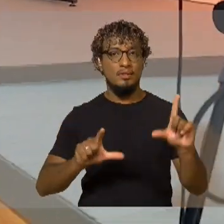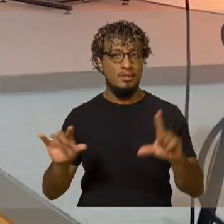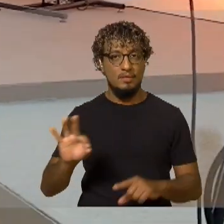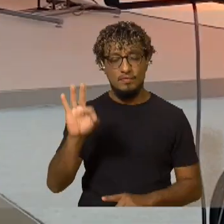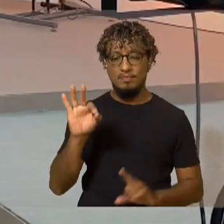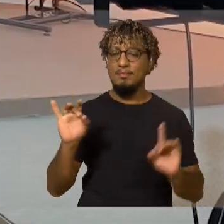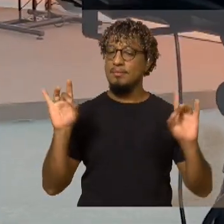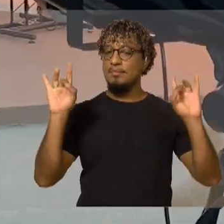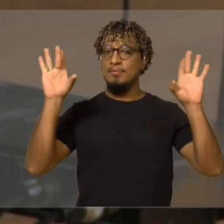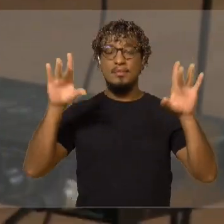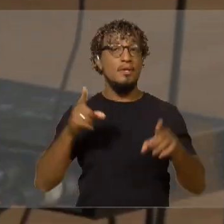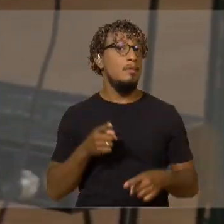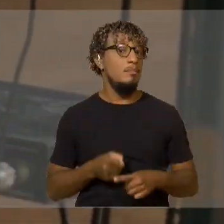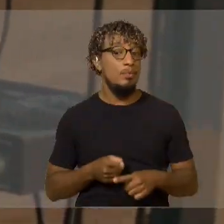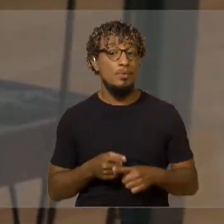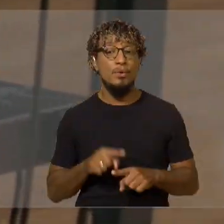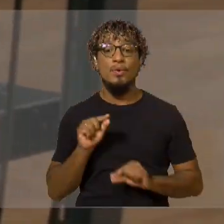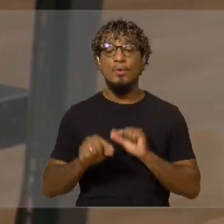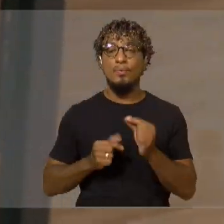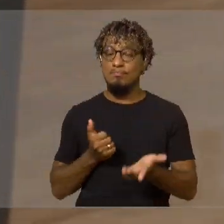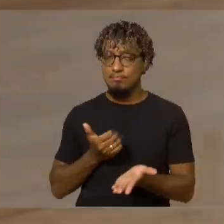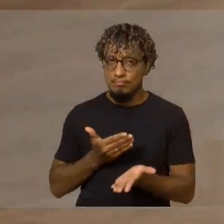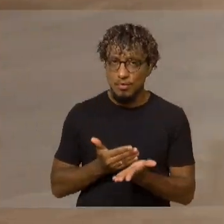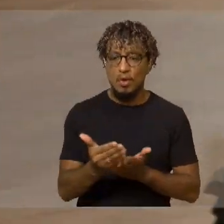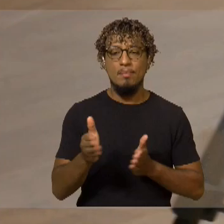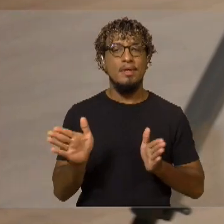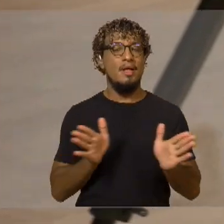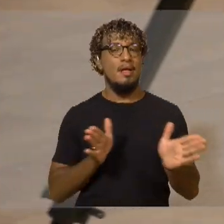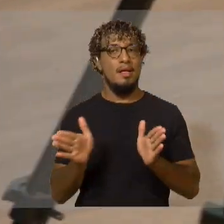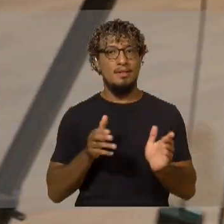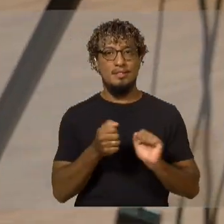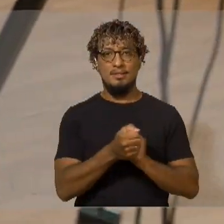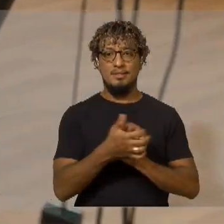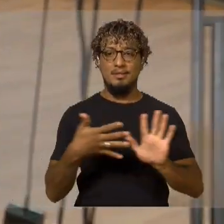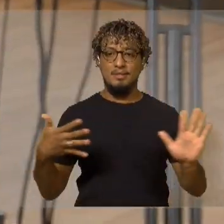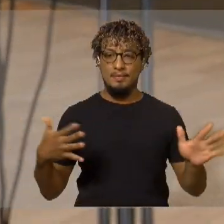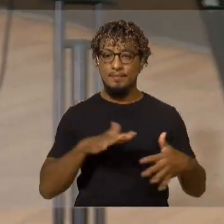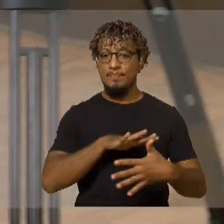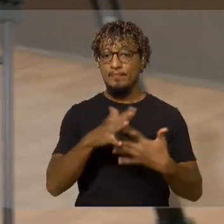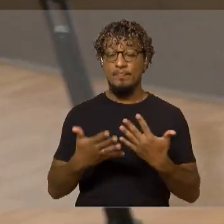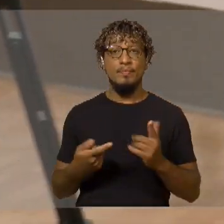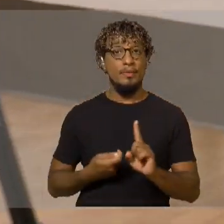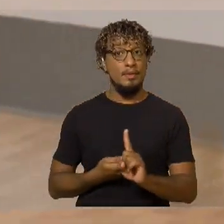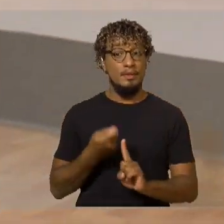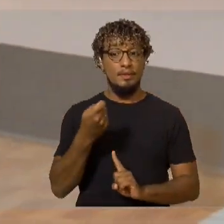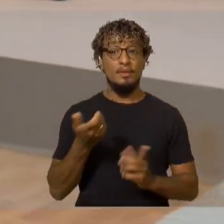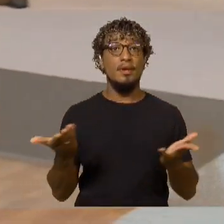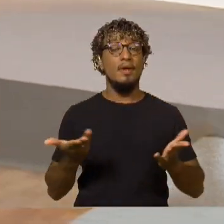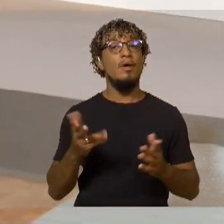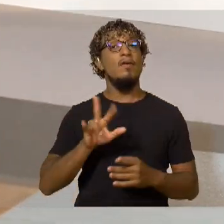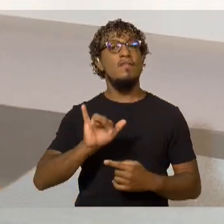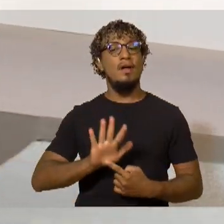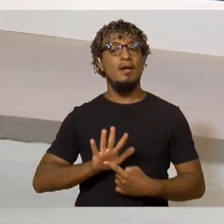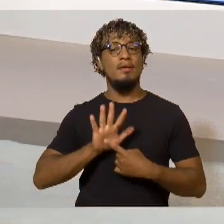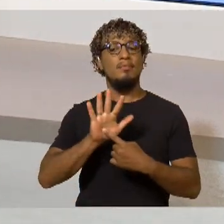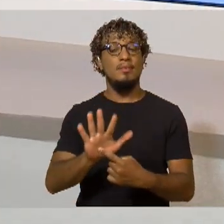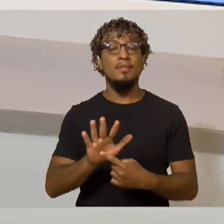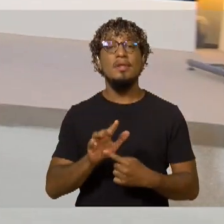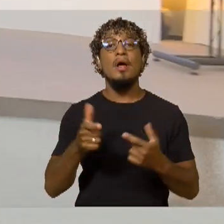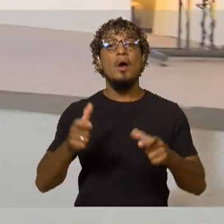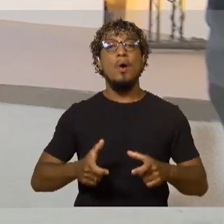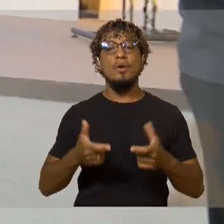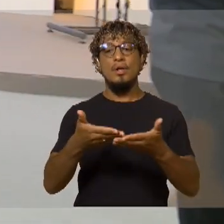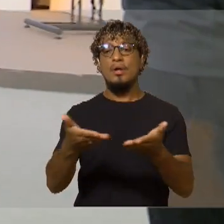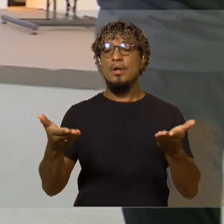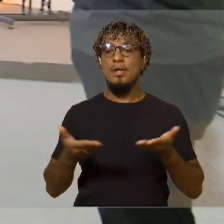destaca, inclusive, pelo pioneirismo na acessibilidade em Libras. Neste mês, o jornal será apresentado no Fórum